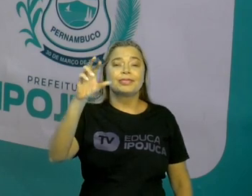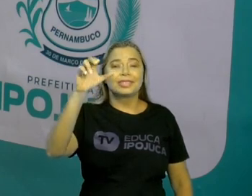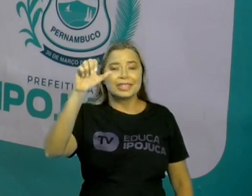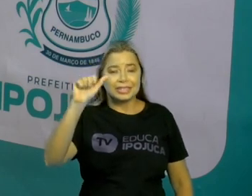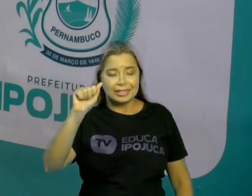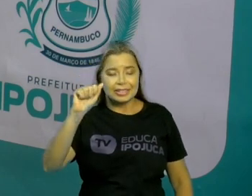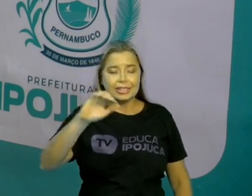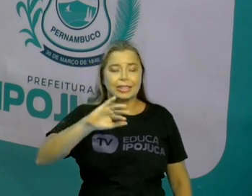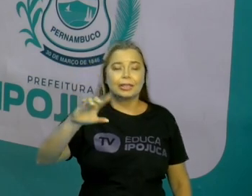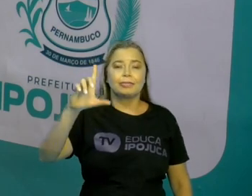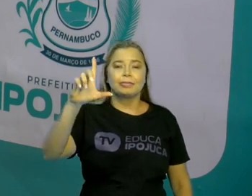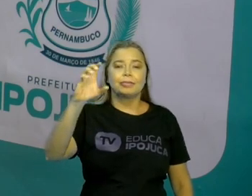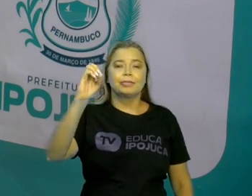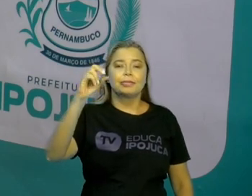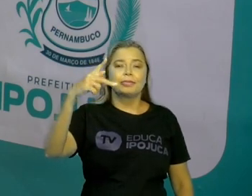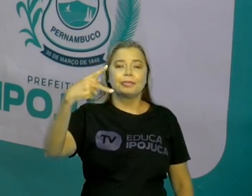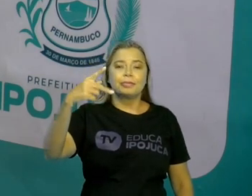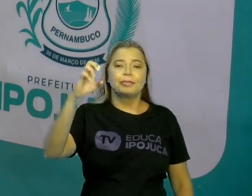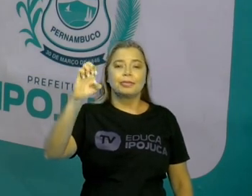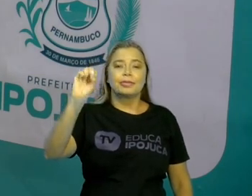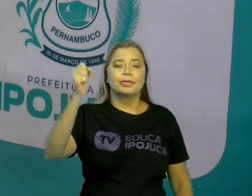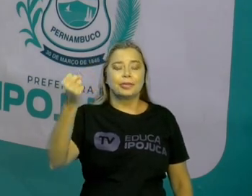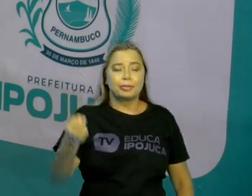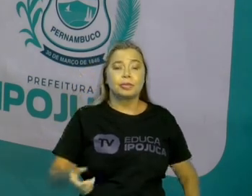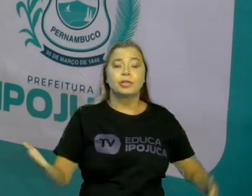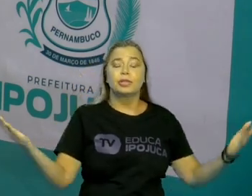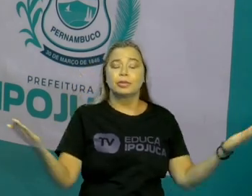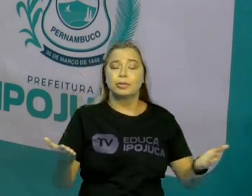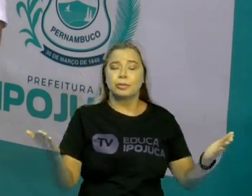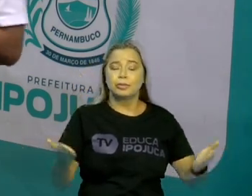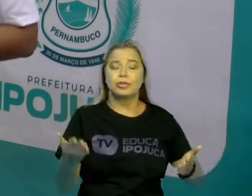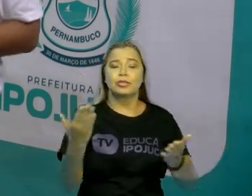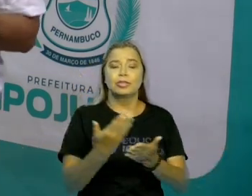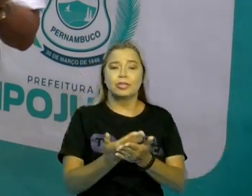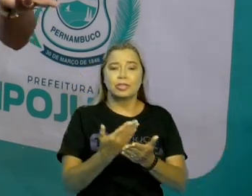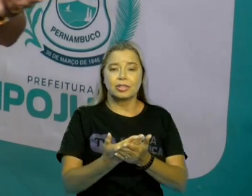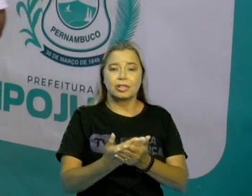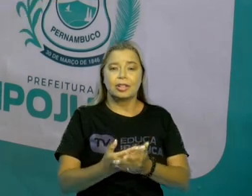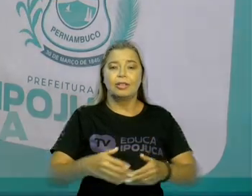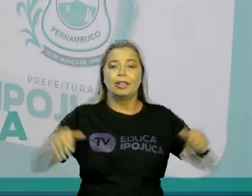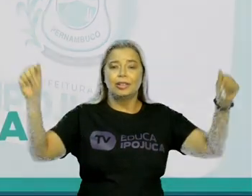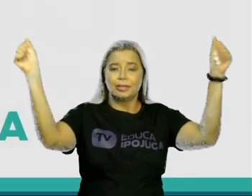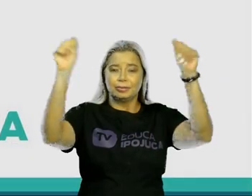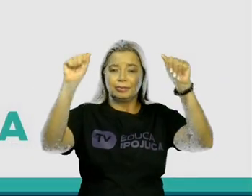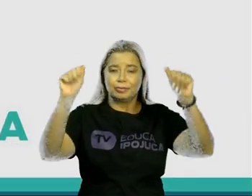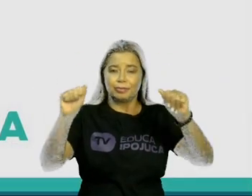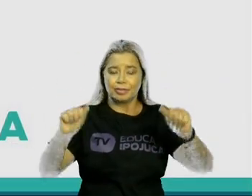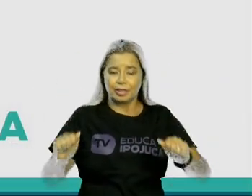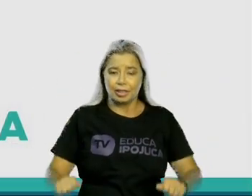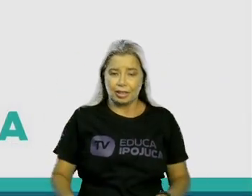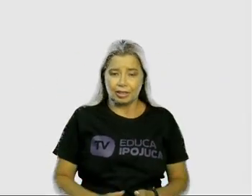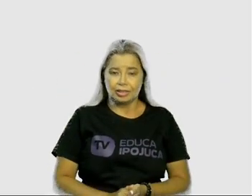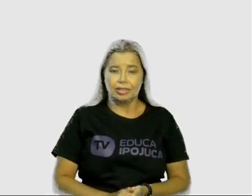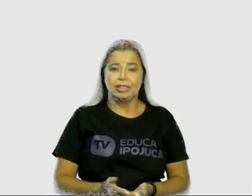disciplina de Artes. Vamos lá? Estaremos trabalhando sistemas de linguagem.